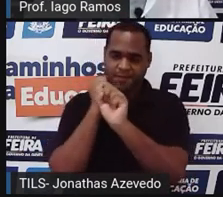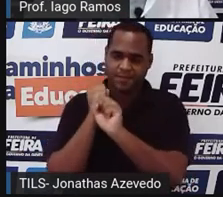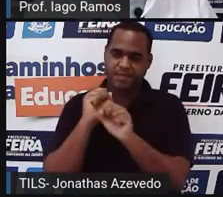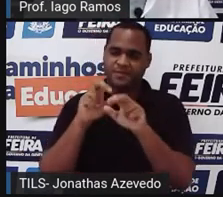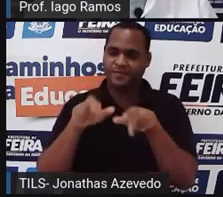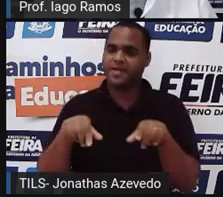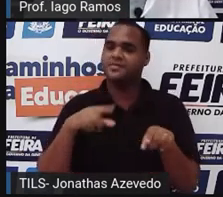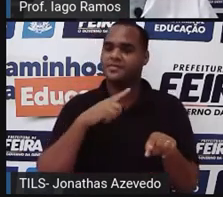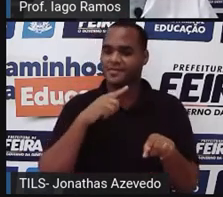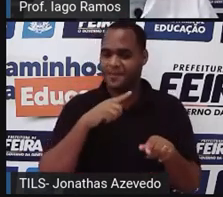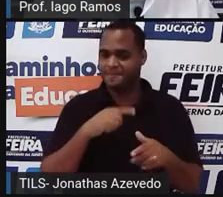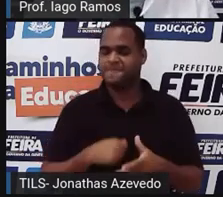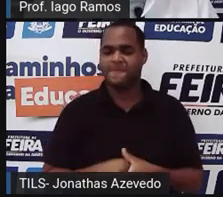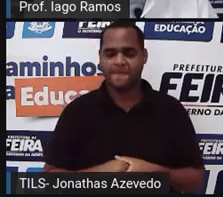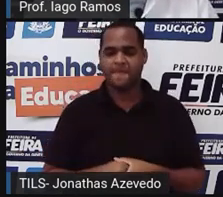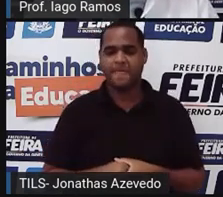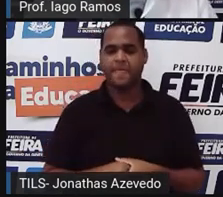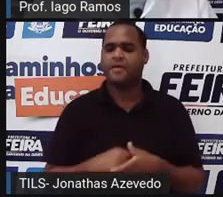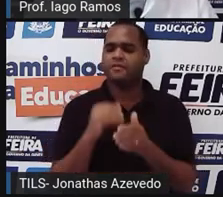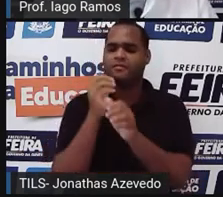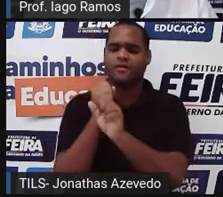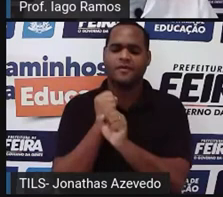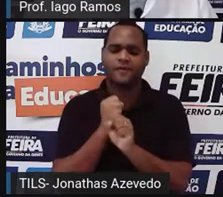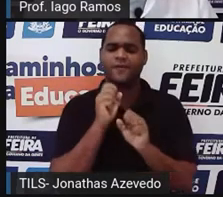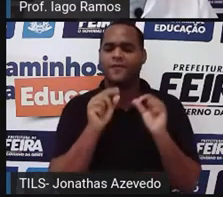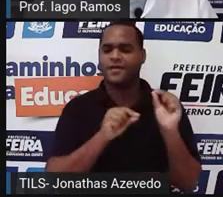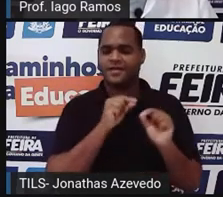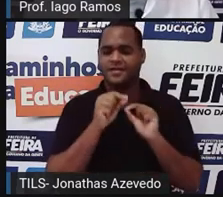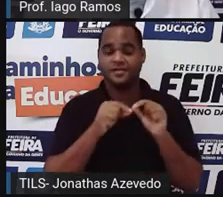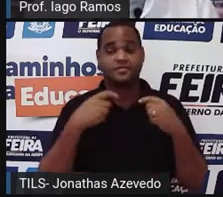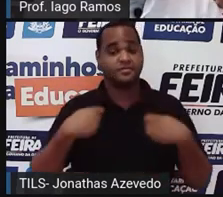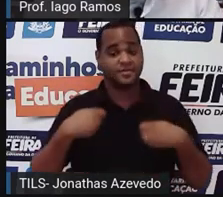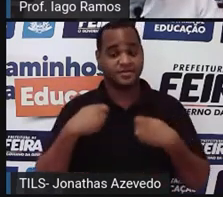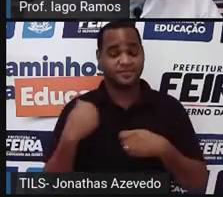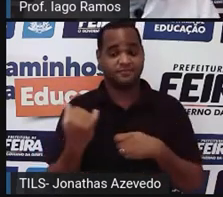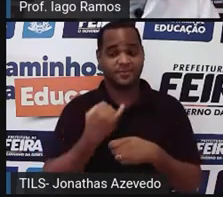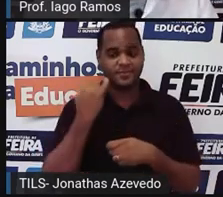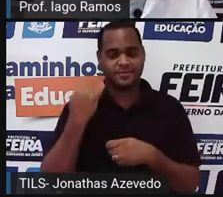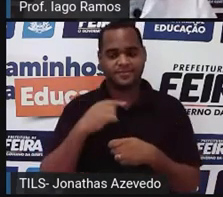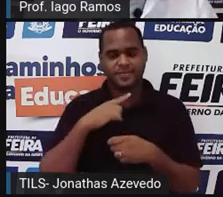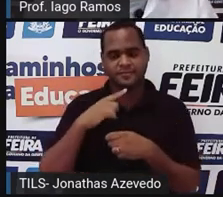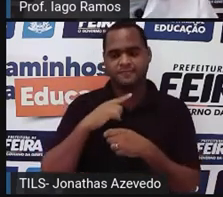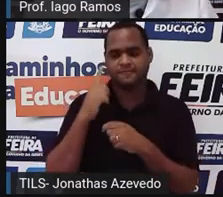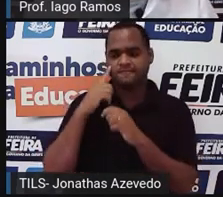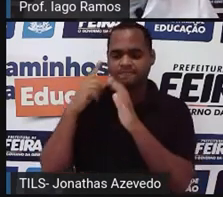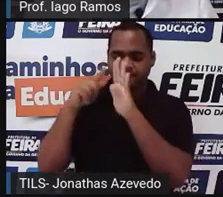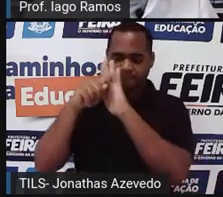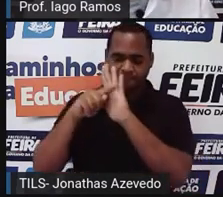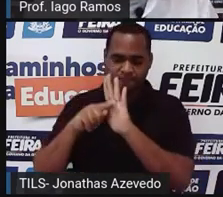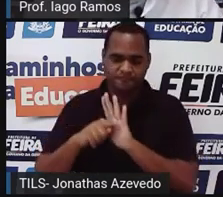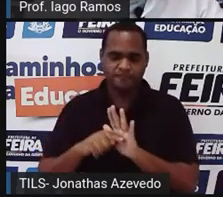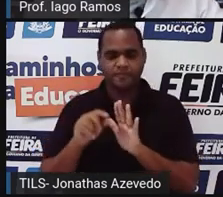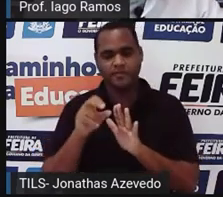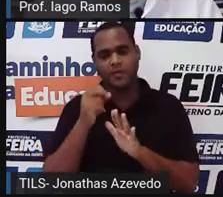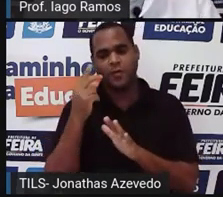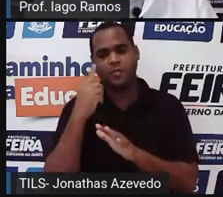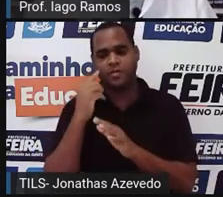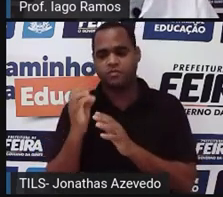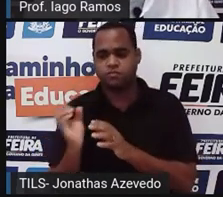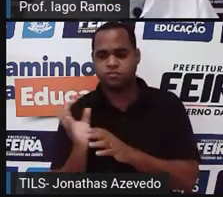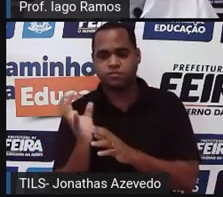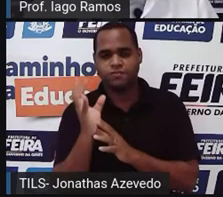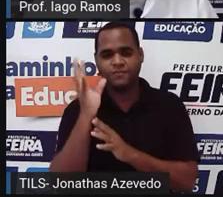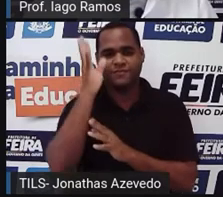que, é, cálculos que precisavam ser feitos para enviar sondas, né, ou foguetes